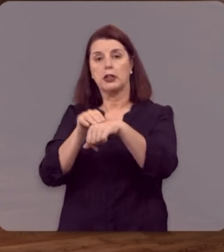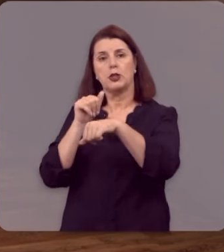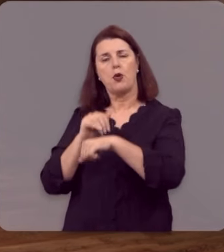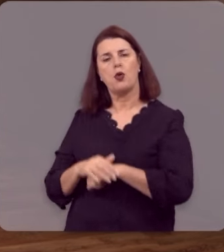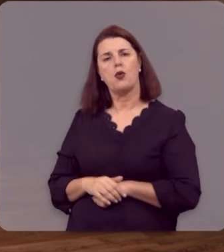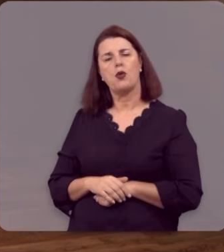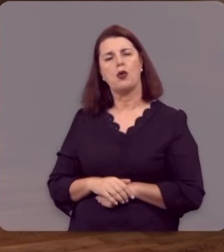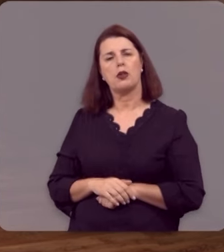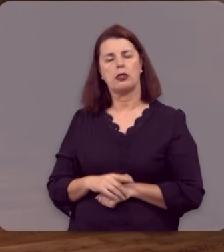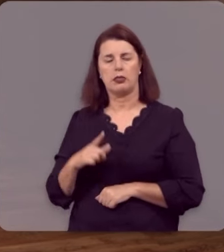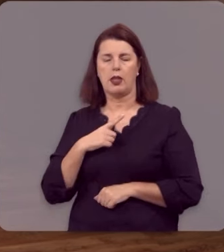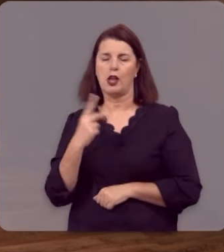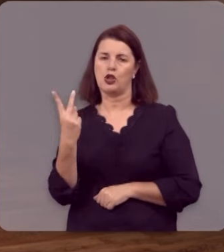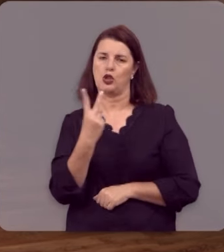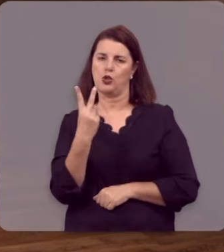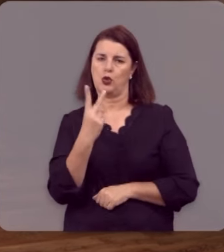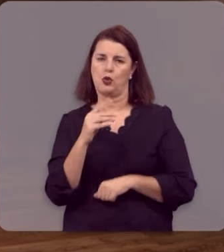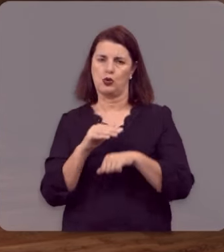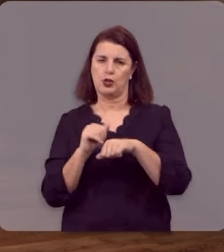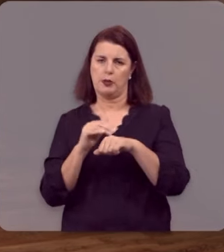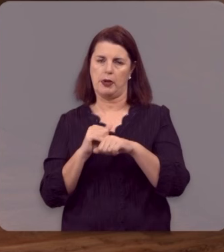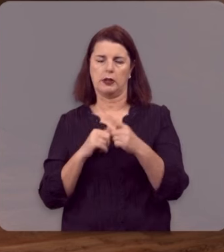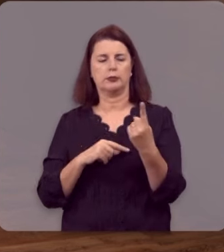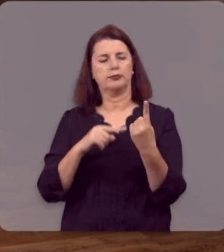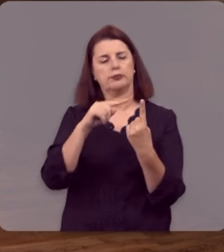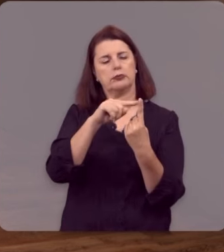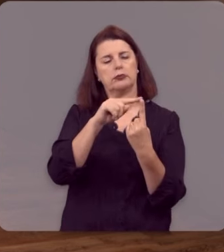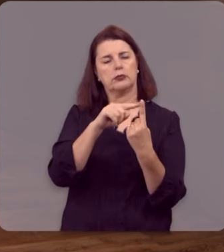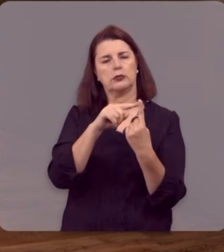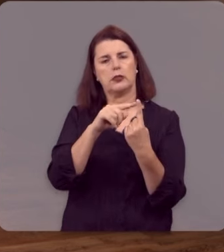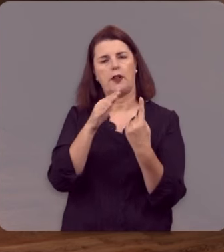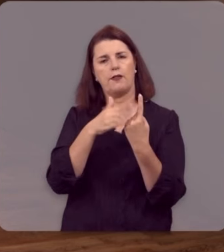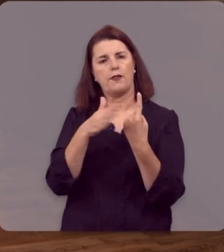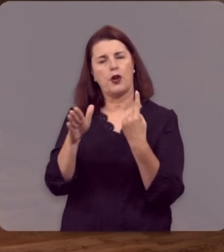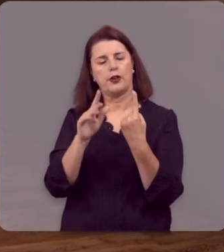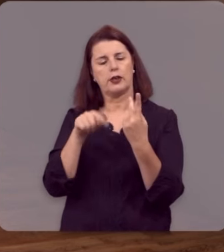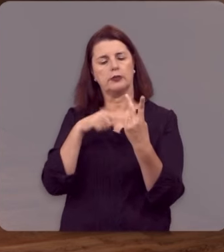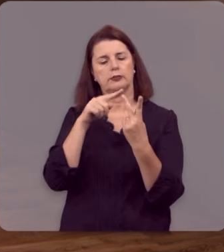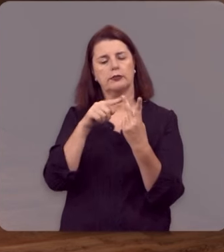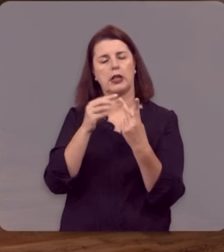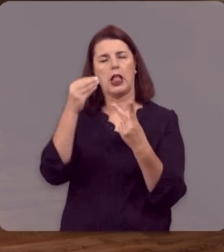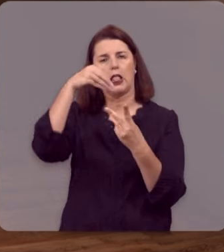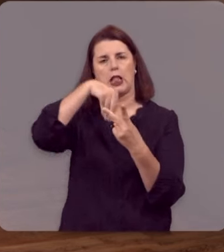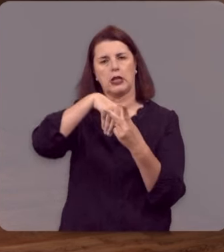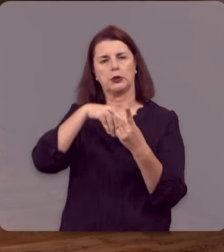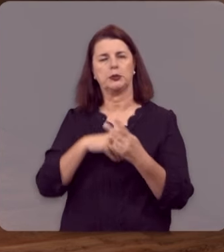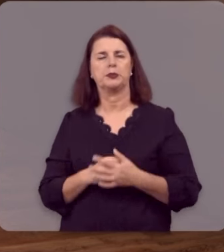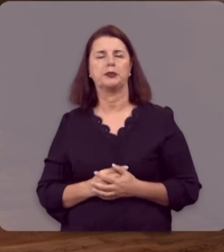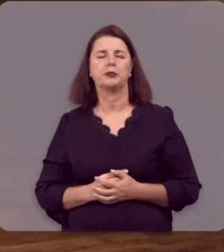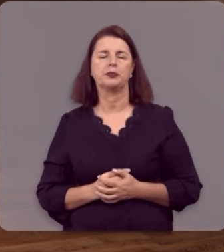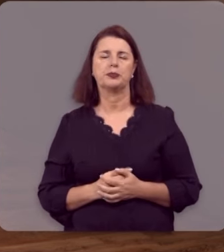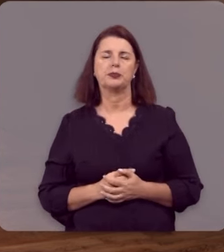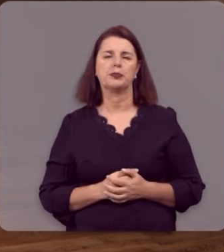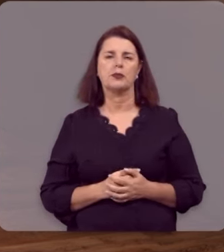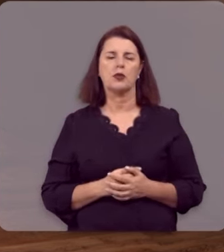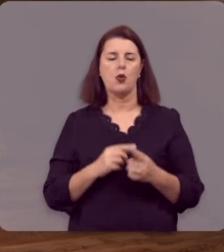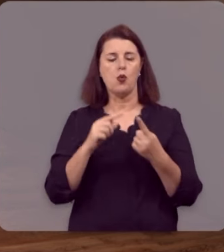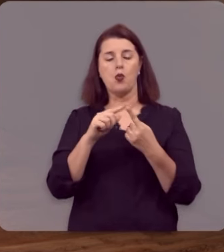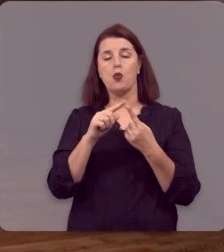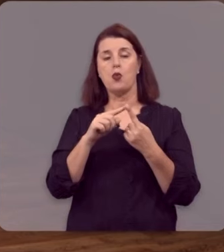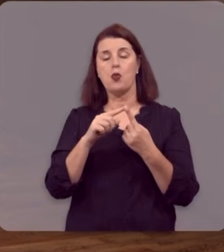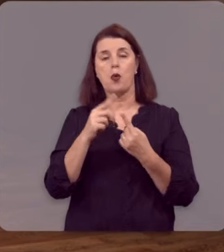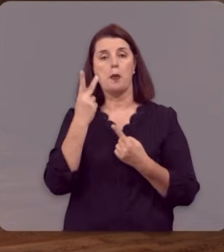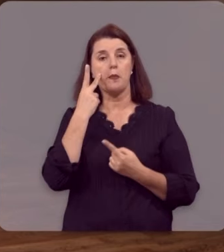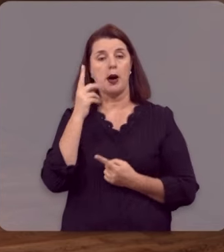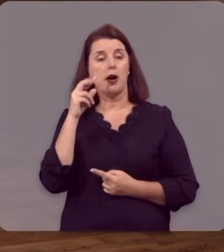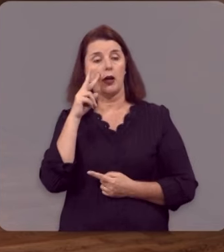chamou. Há dois chamados, um externo, outro interno, um